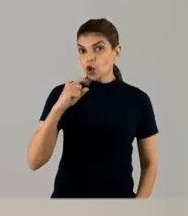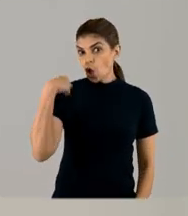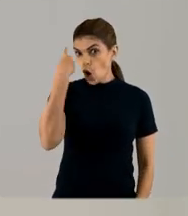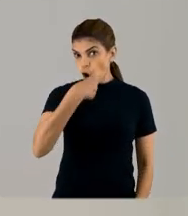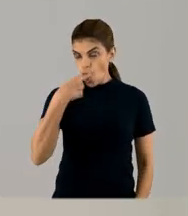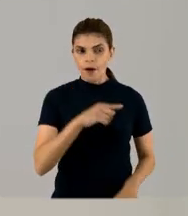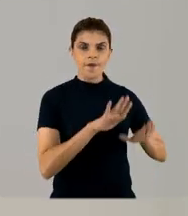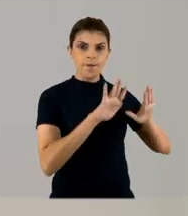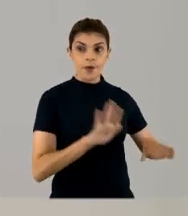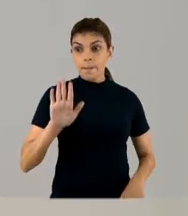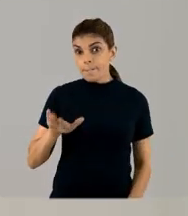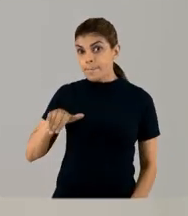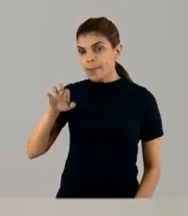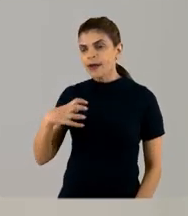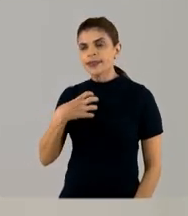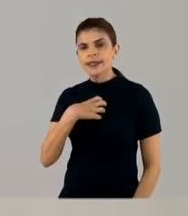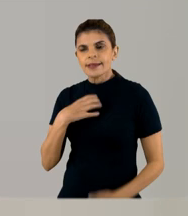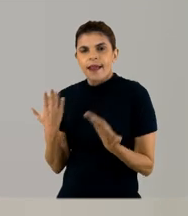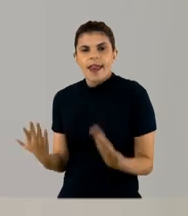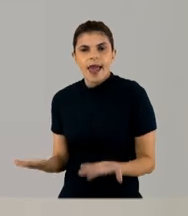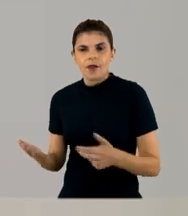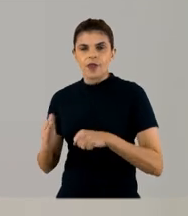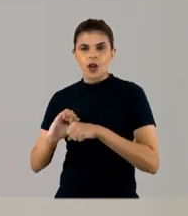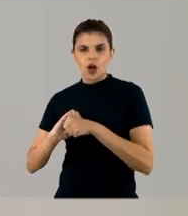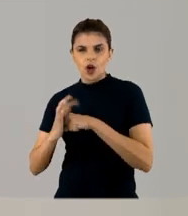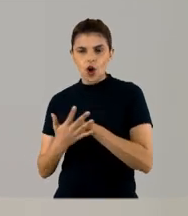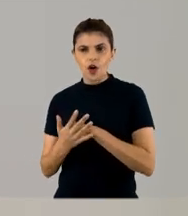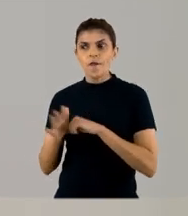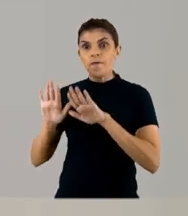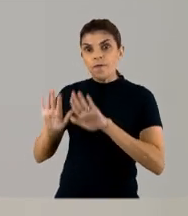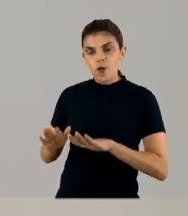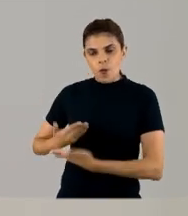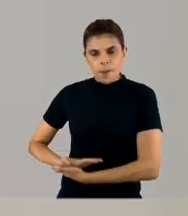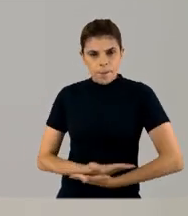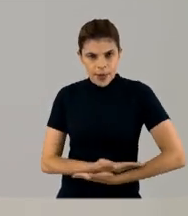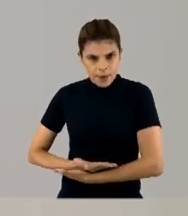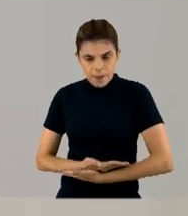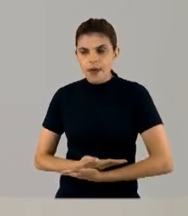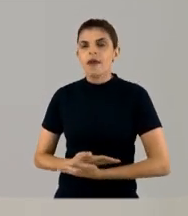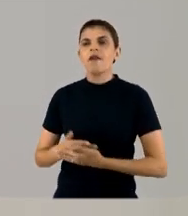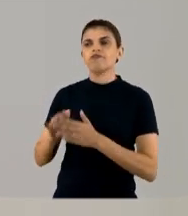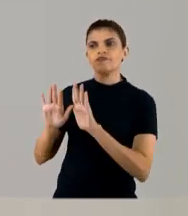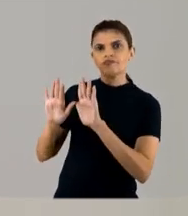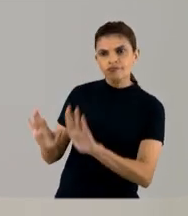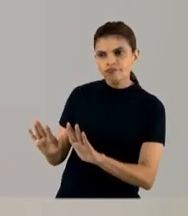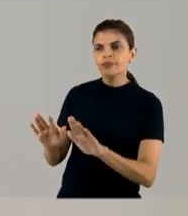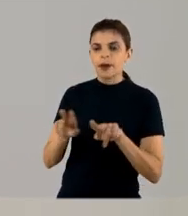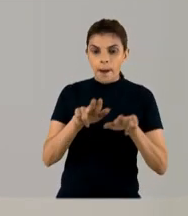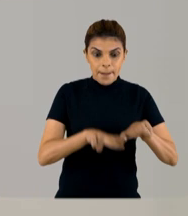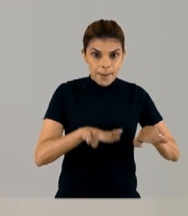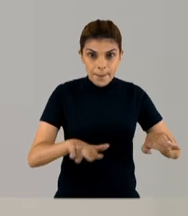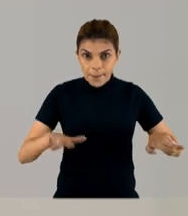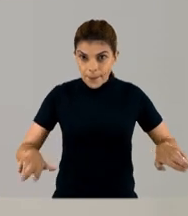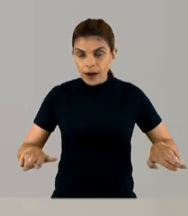horas e nas mães que são sintomáticas leves e que ficaram com seus filhos em regime de alojamento conjunto